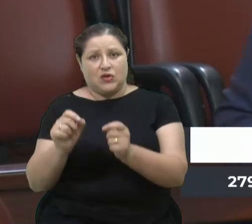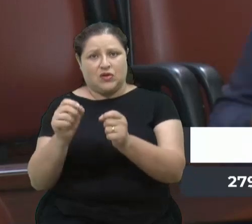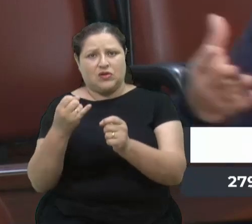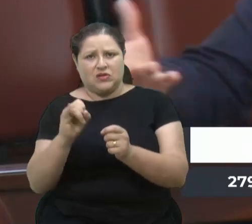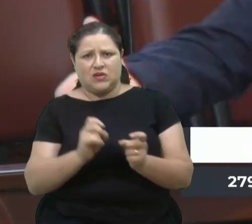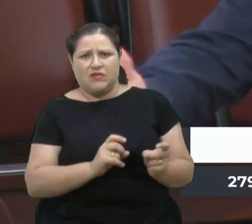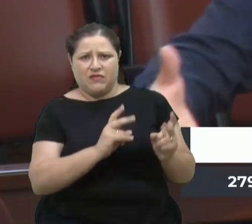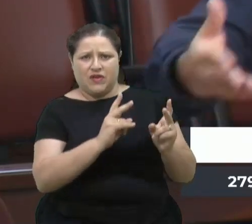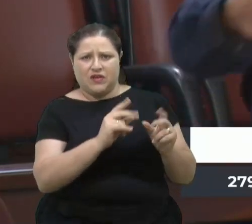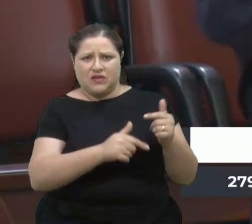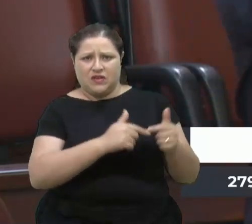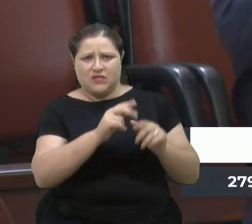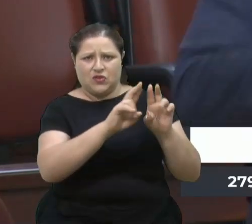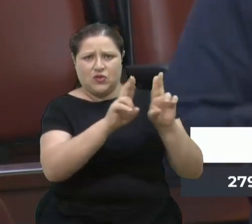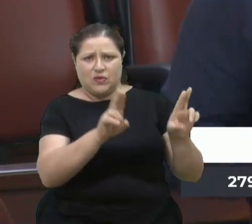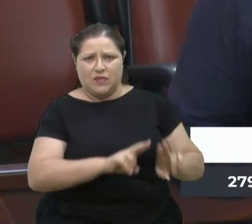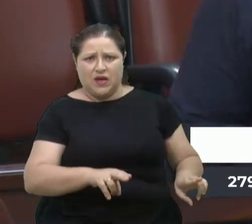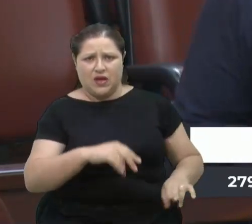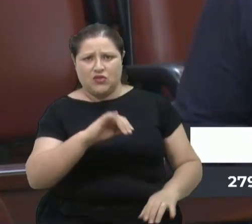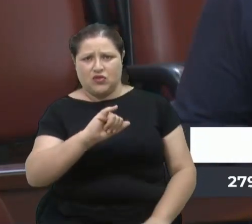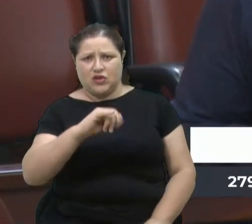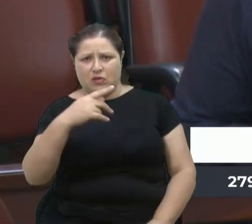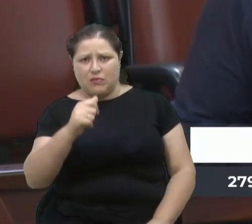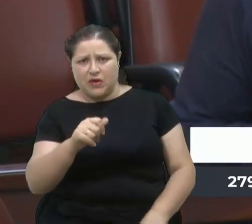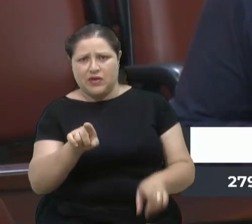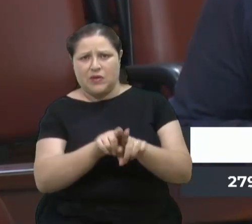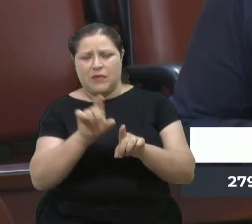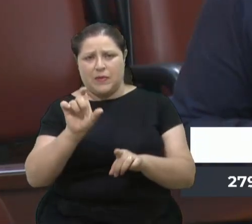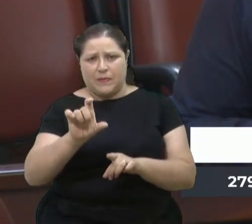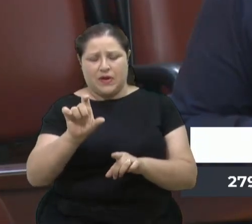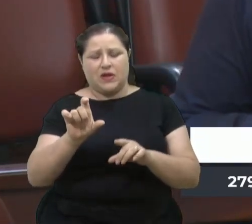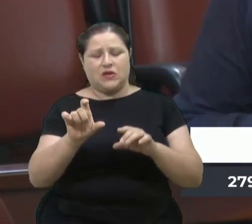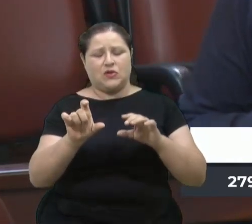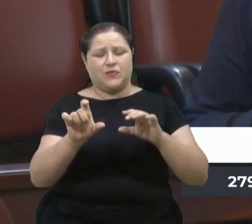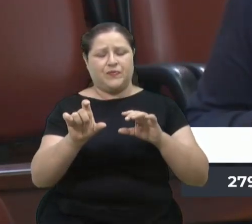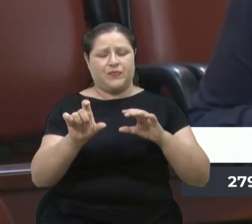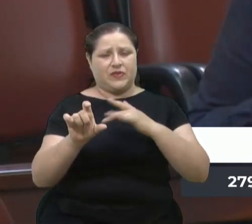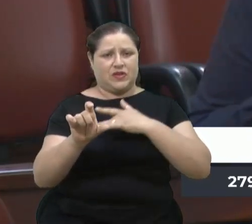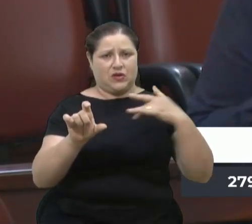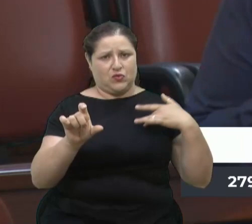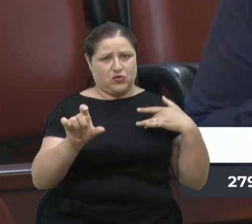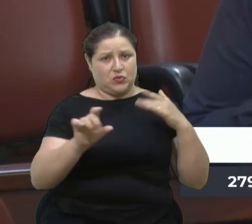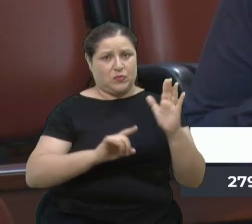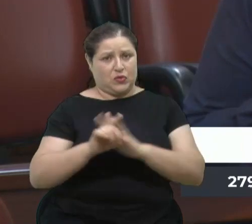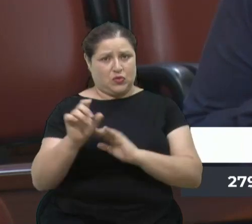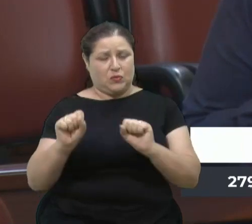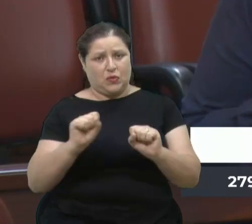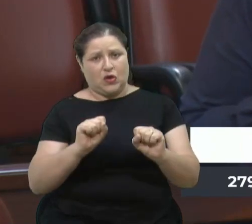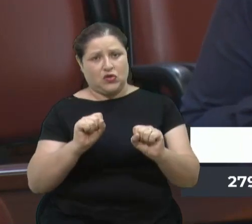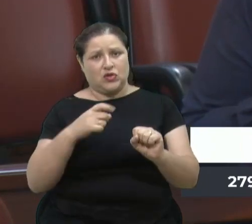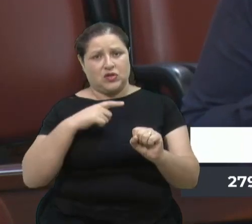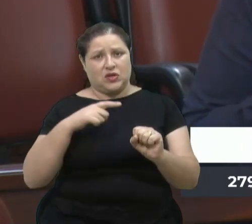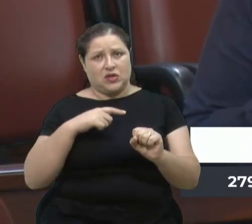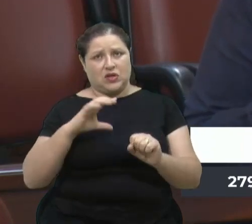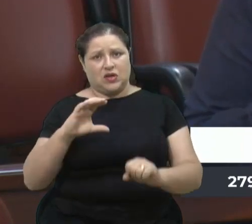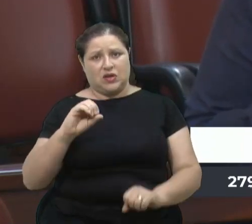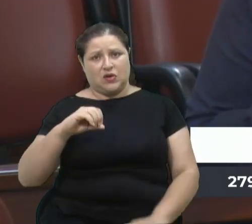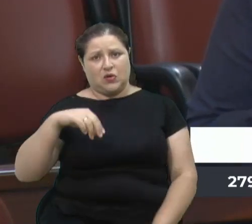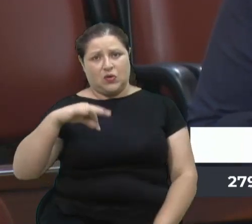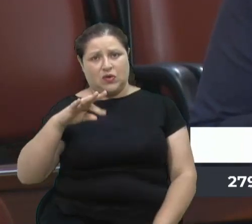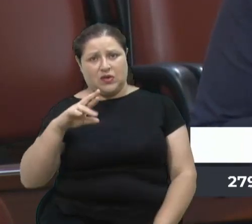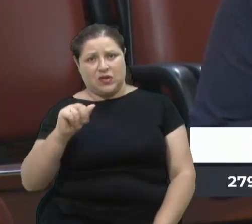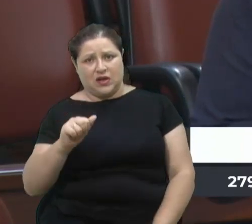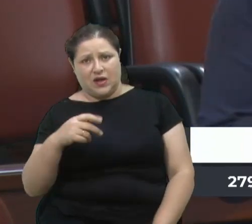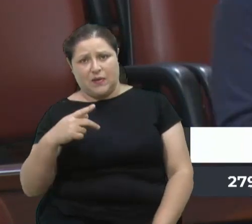a Unimed, vende serviço para IPAM, vende serviço para os planos de saúde? Será que a gente não podia fazer uma contrapartida quando eu afirmo,